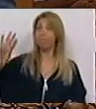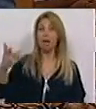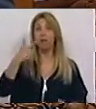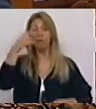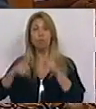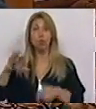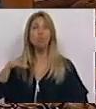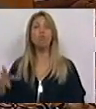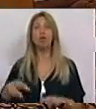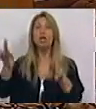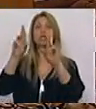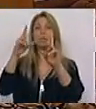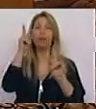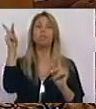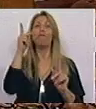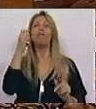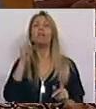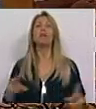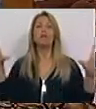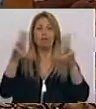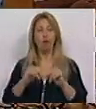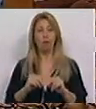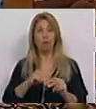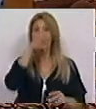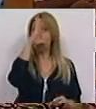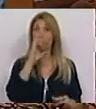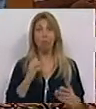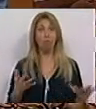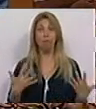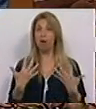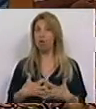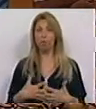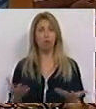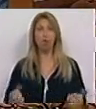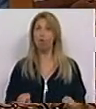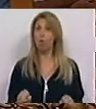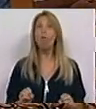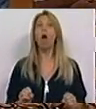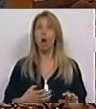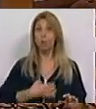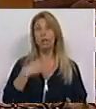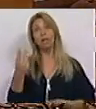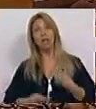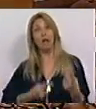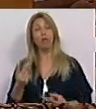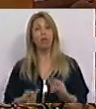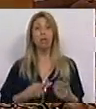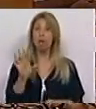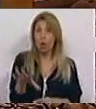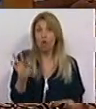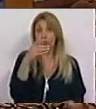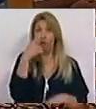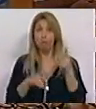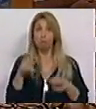O governo não tem dúvidas sobre o sentido da avaliação e da escolha dos